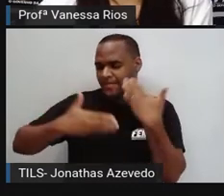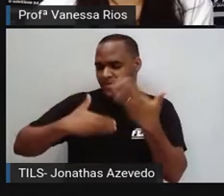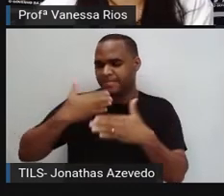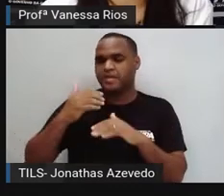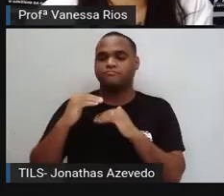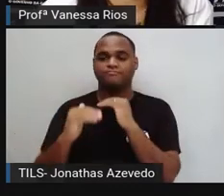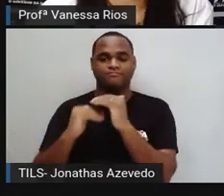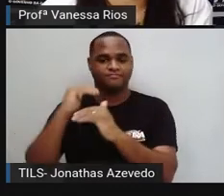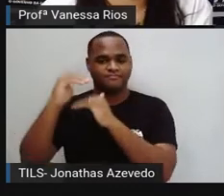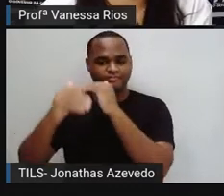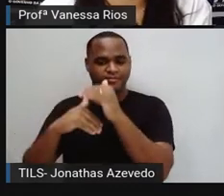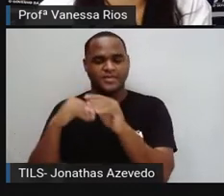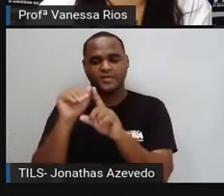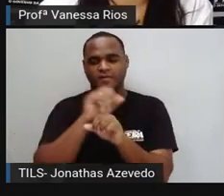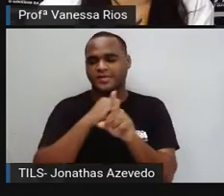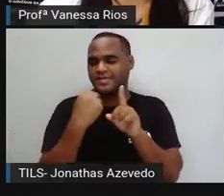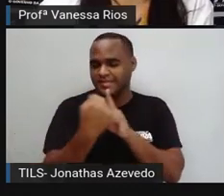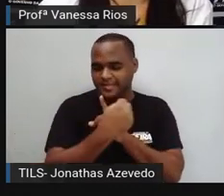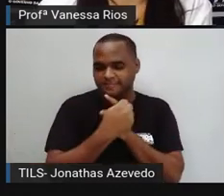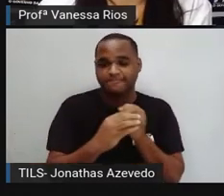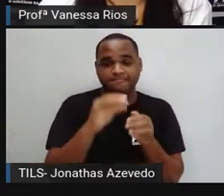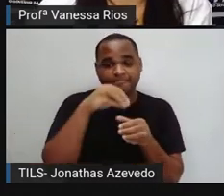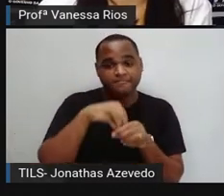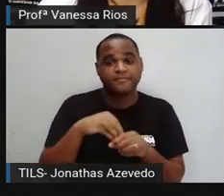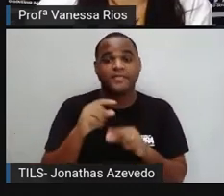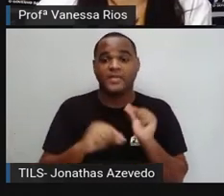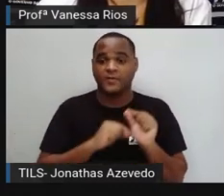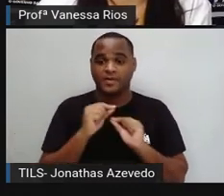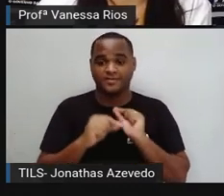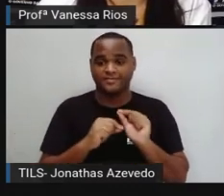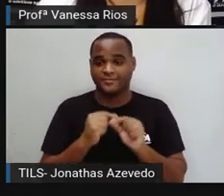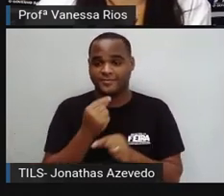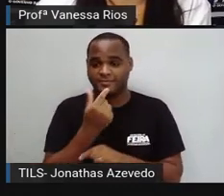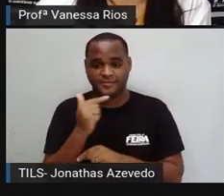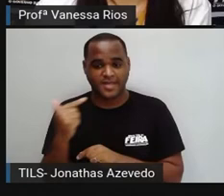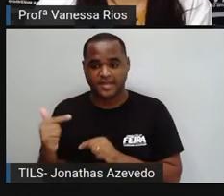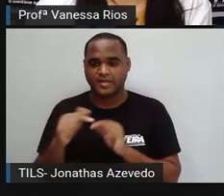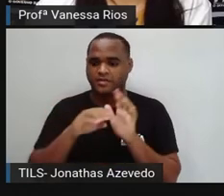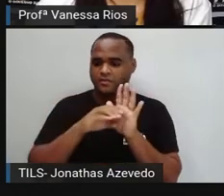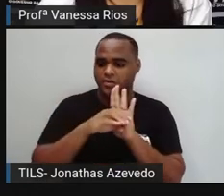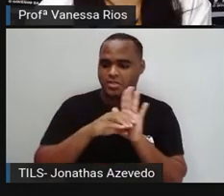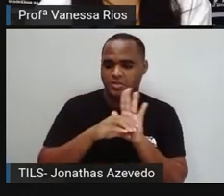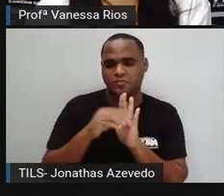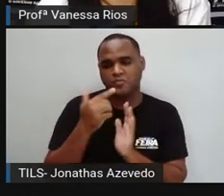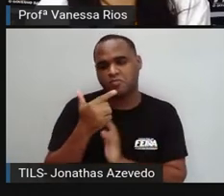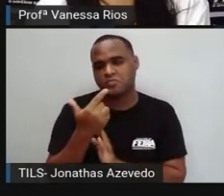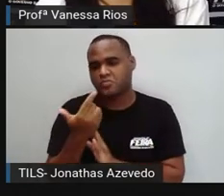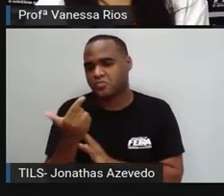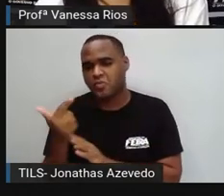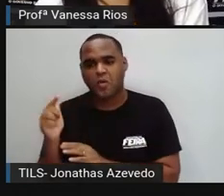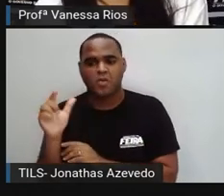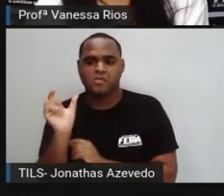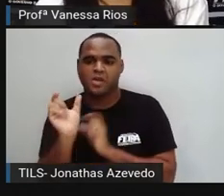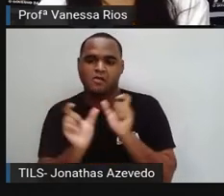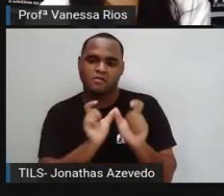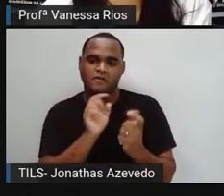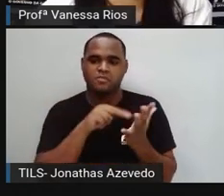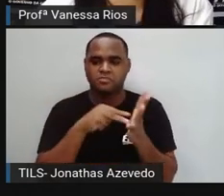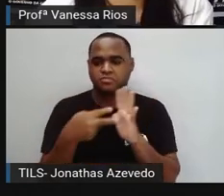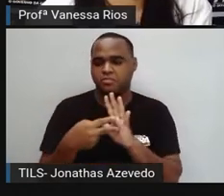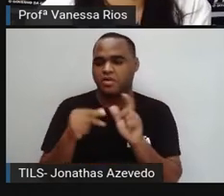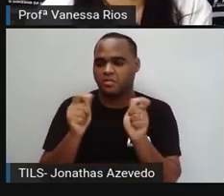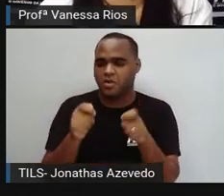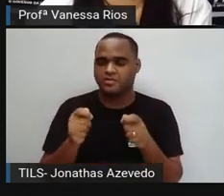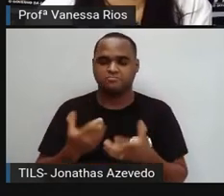desenvolvimento da sociedade, que até então, né? Não tem aí conceitos ou palavras que definam essa